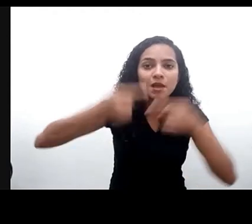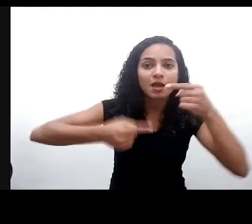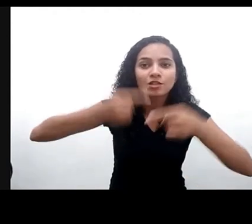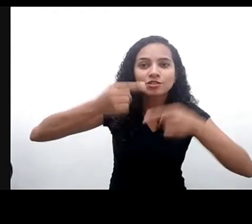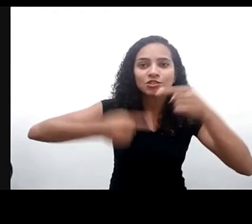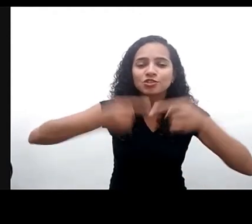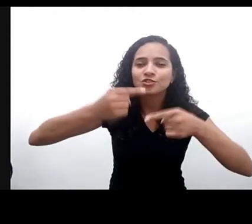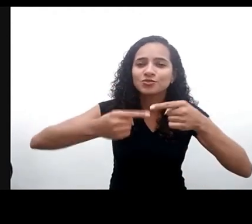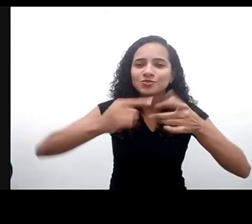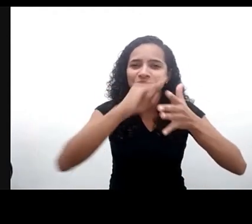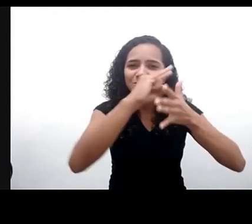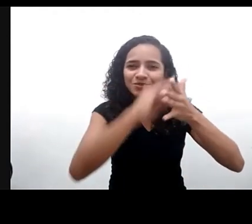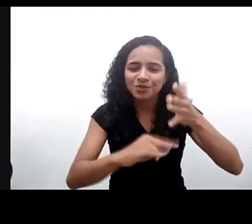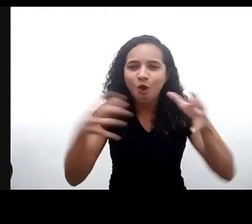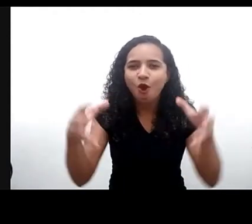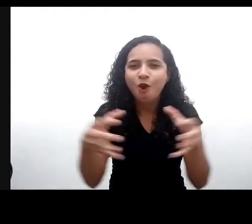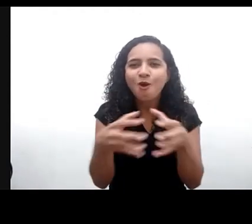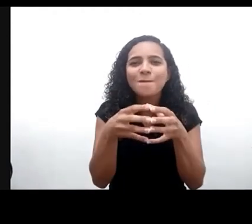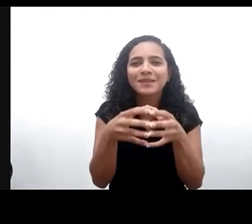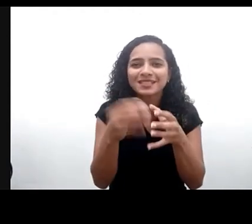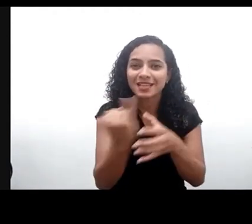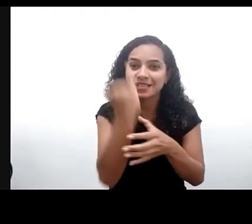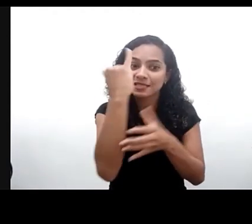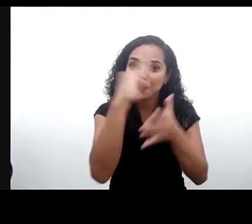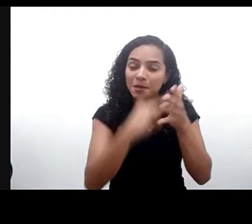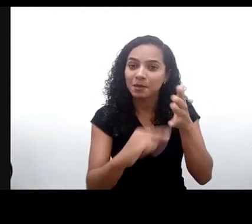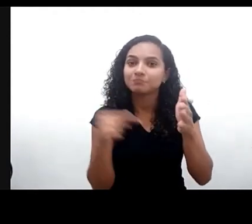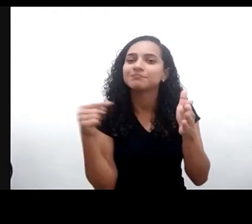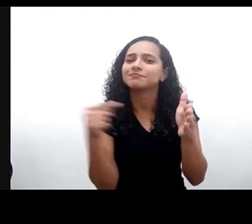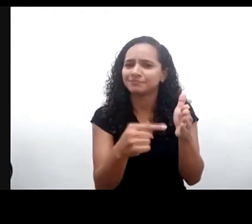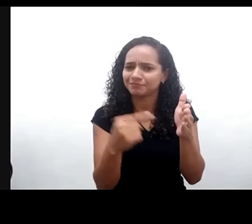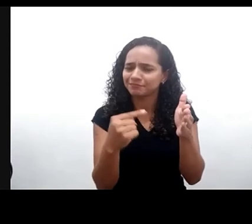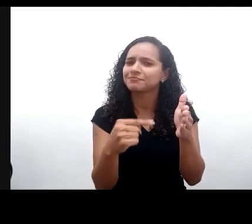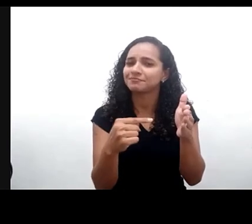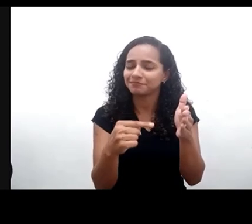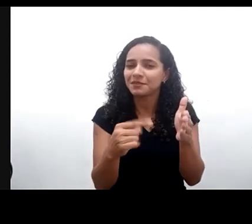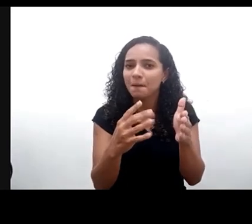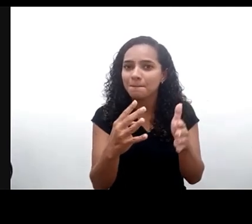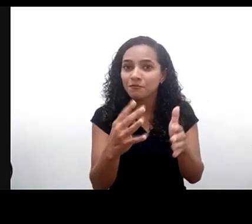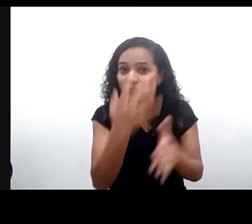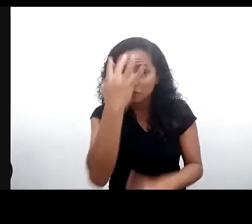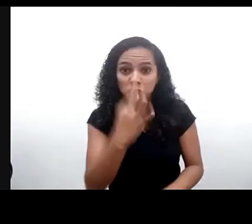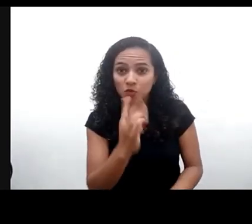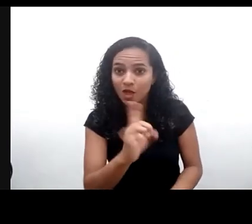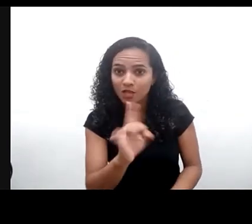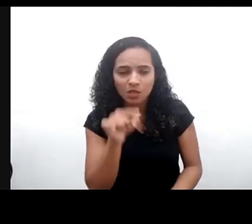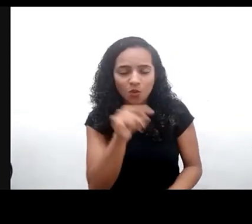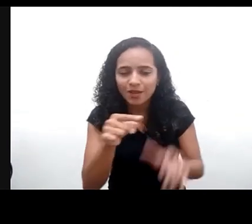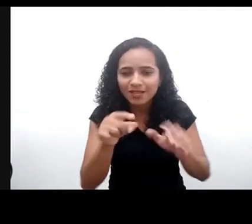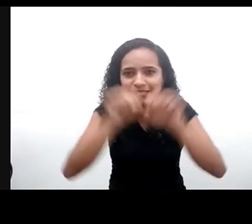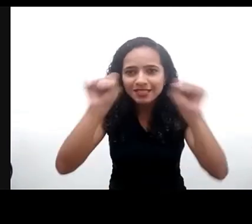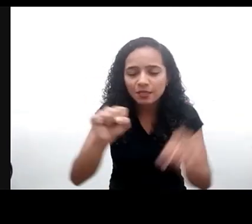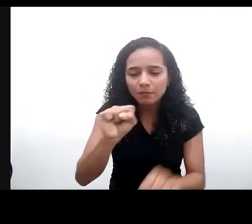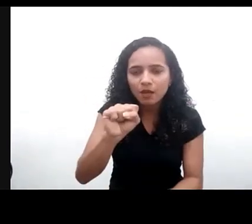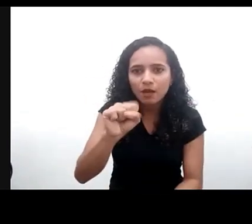condução no comitê desse importante documento que pra quem ainda não conhece um pouco do sistema ONU um comentário geral